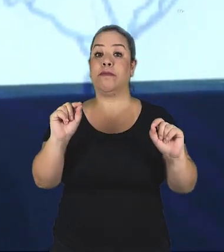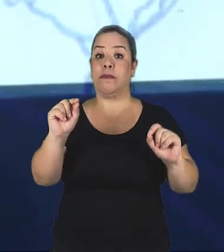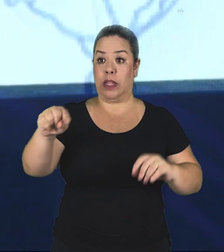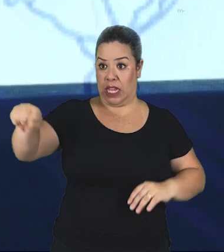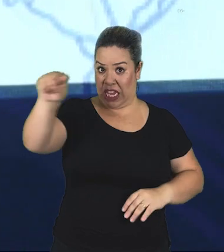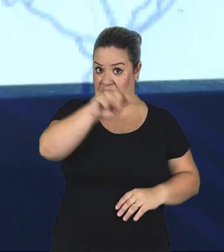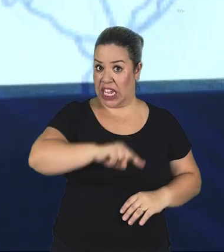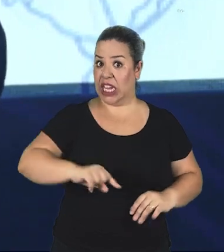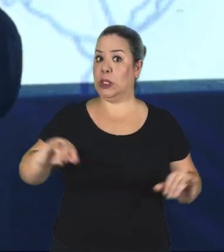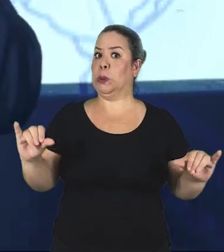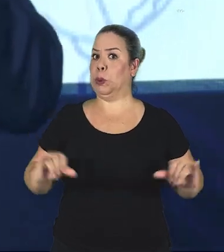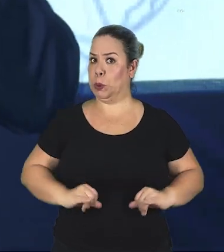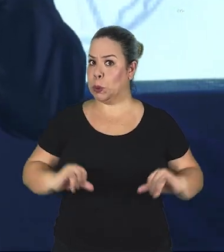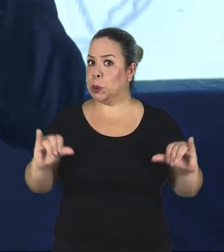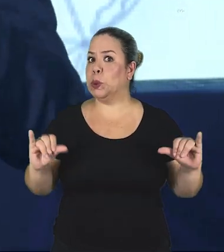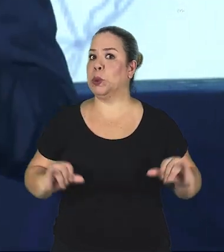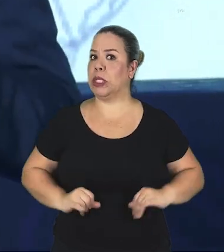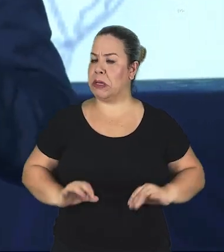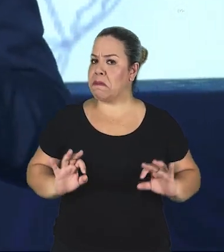Esse pessoal está sofrido, hein?